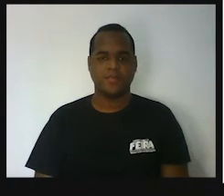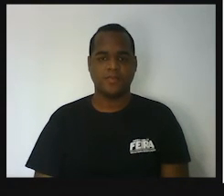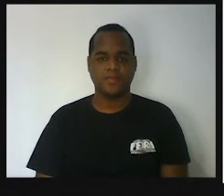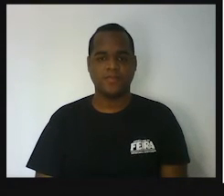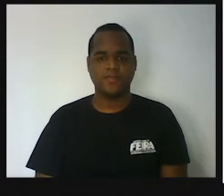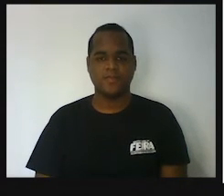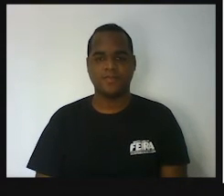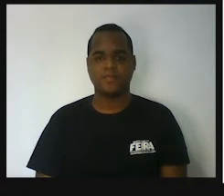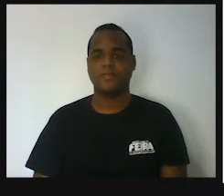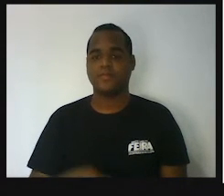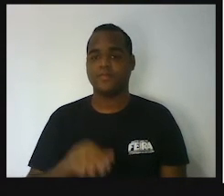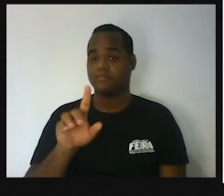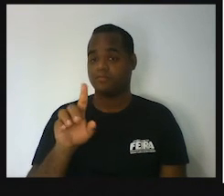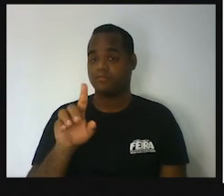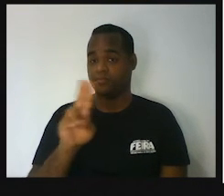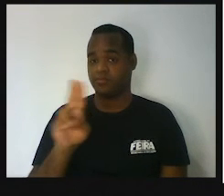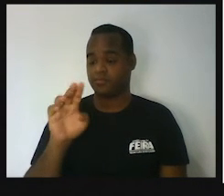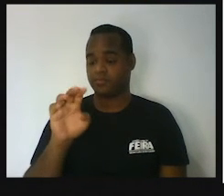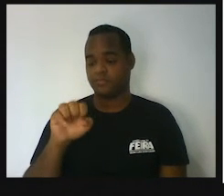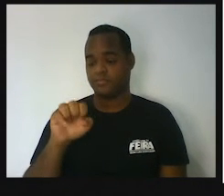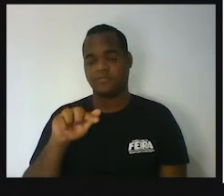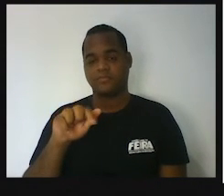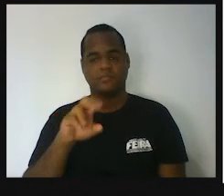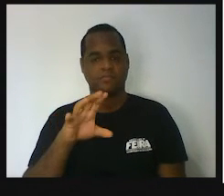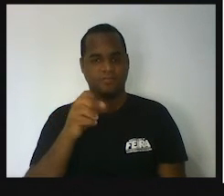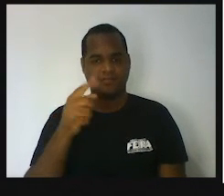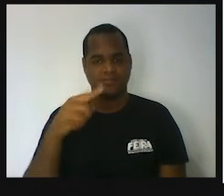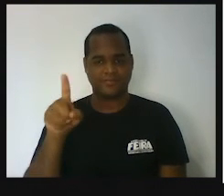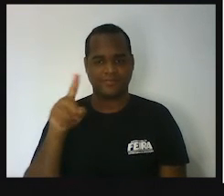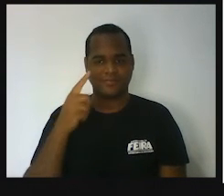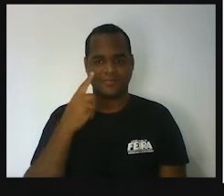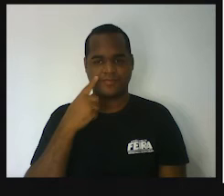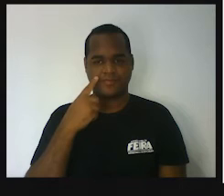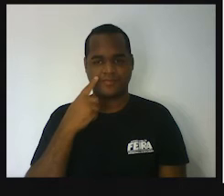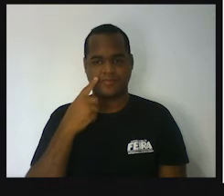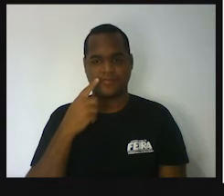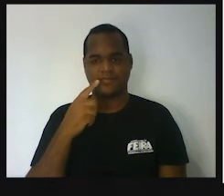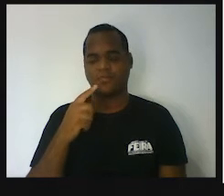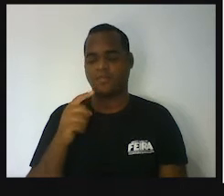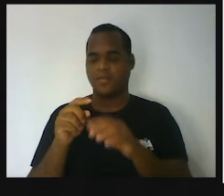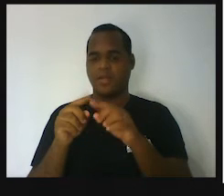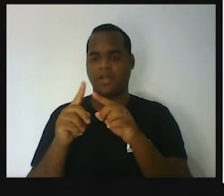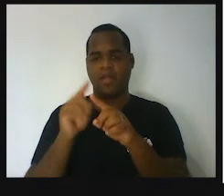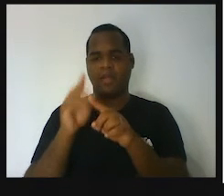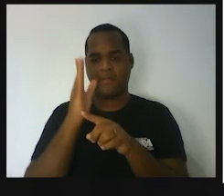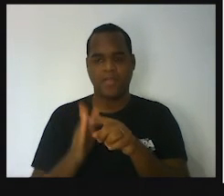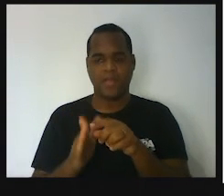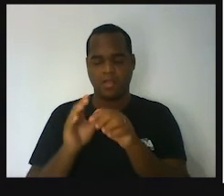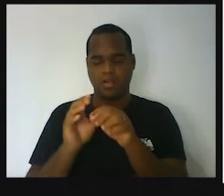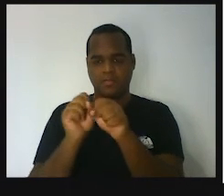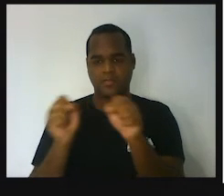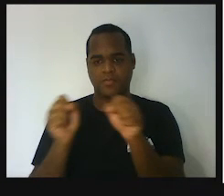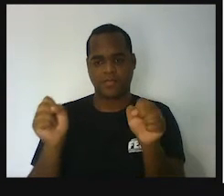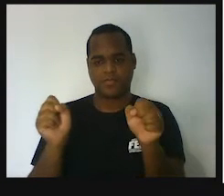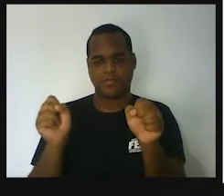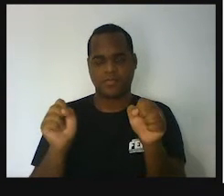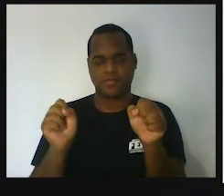Se eu quebrar a palavra equação aqui, ó. Se eu quebrar ela aqui, ó.